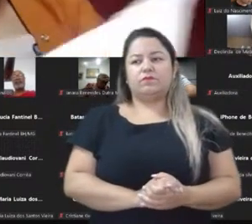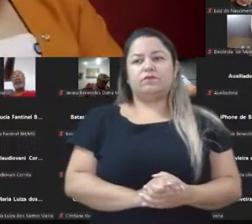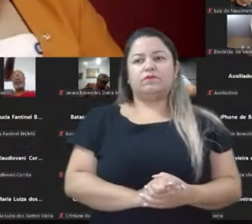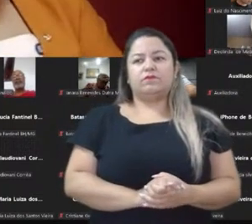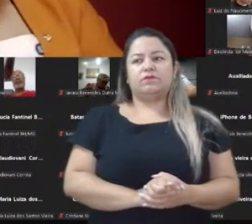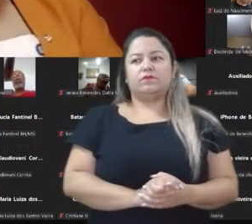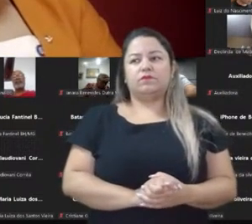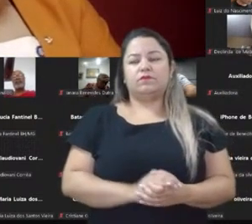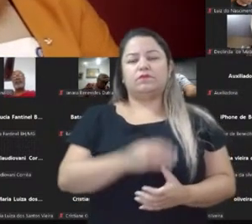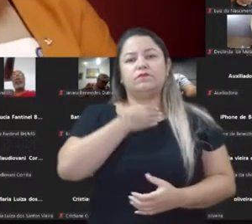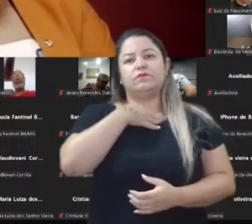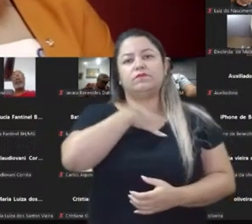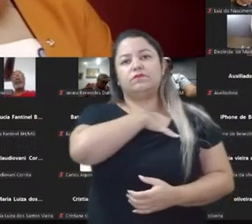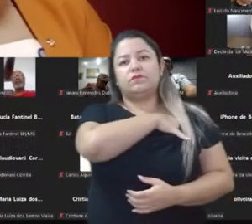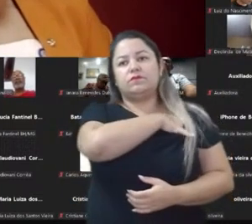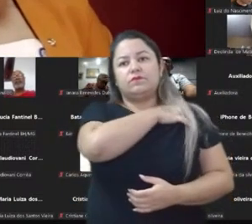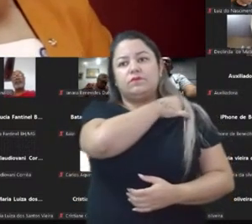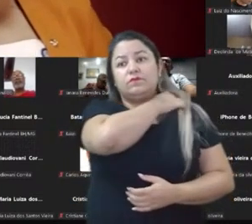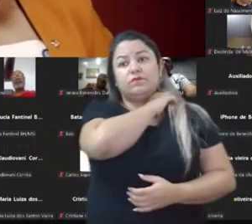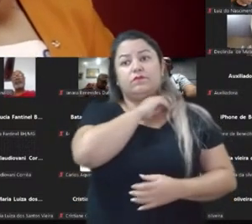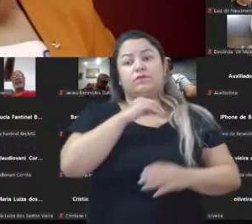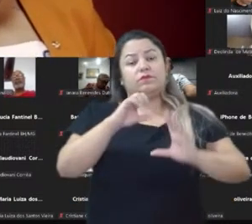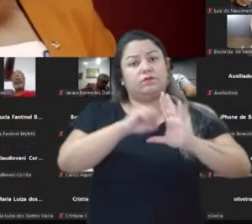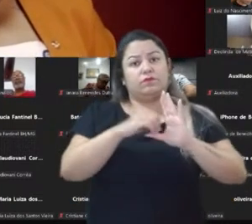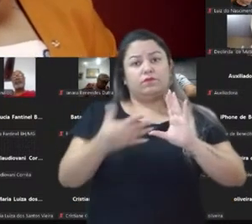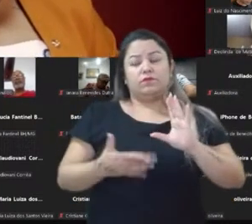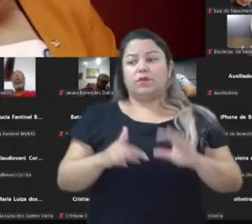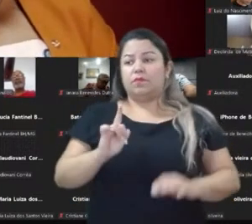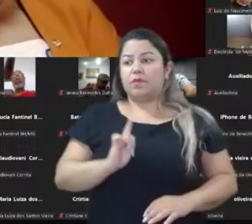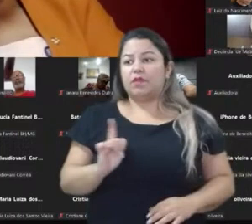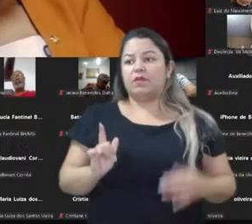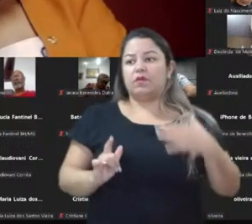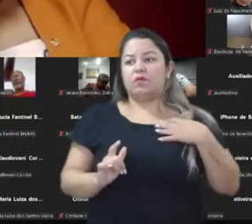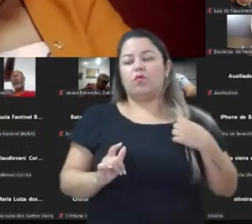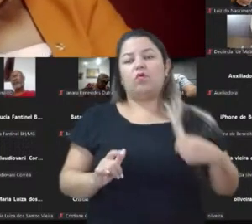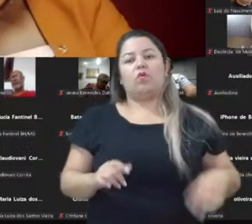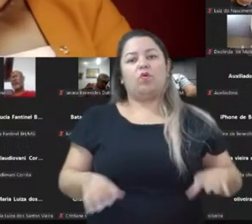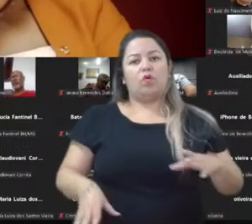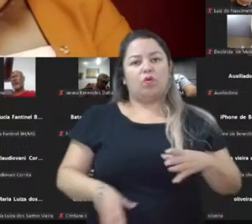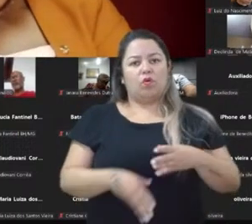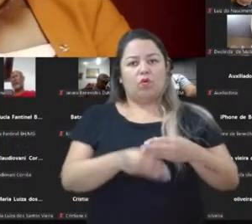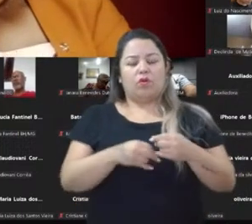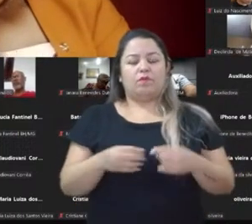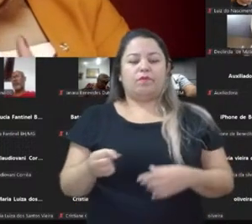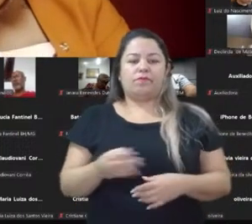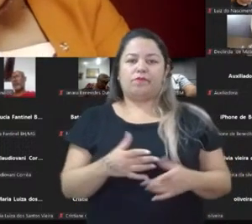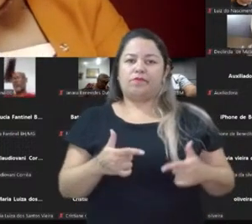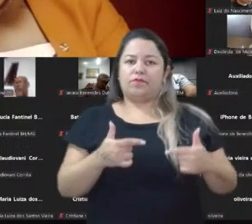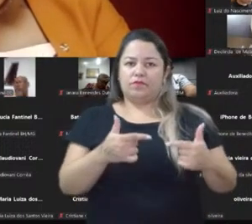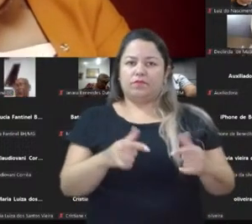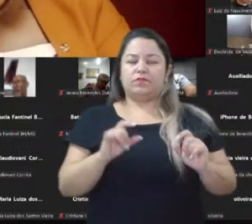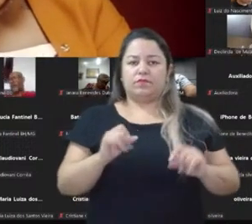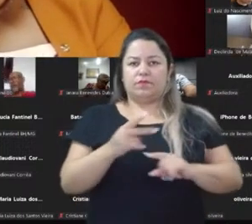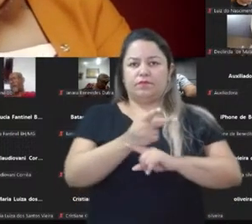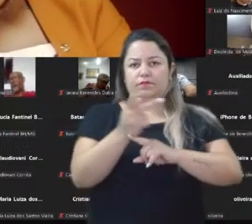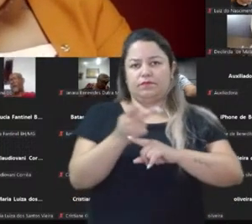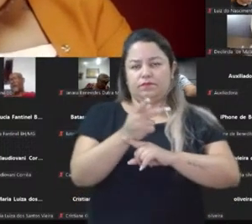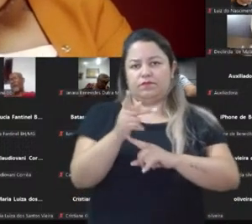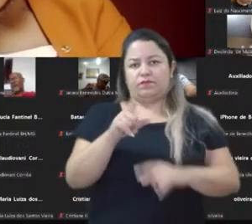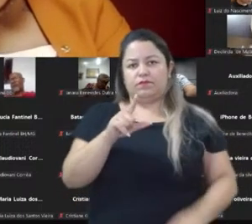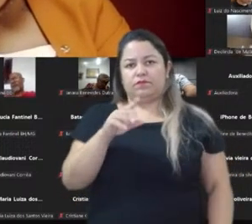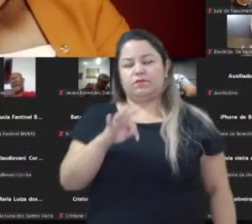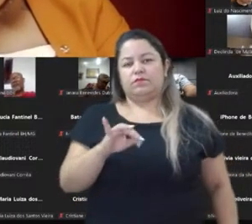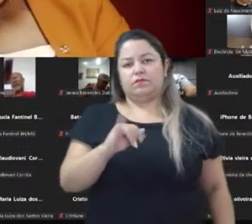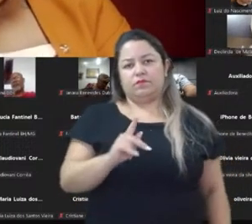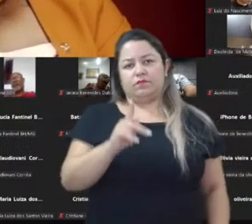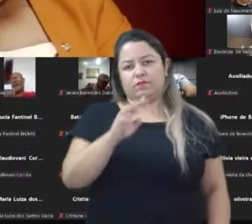E essas novas características também trazem para a gente um novo desafio, né? Da busca do TikTok pela